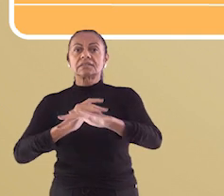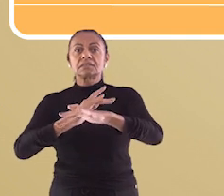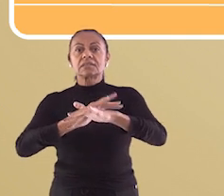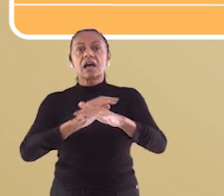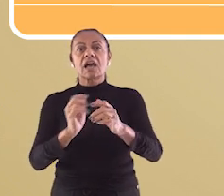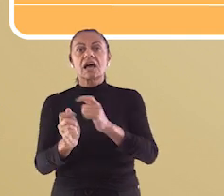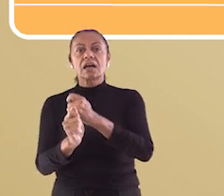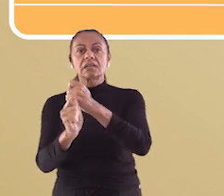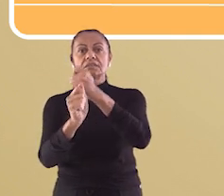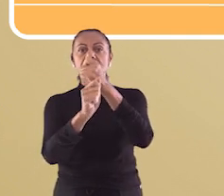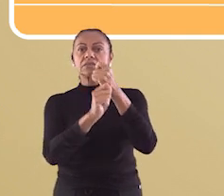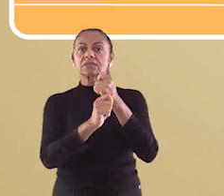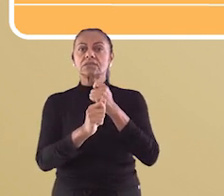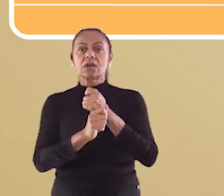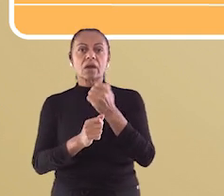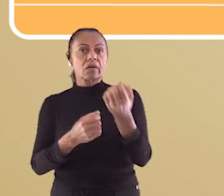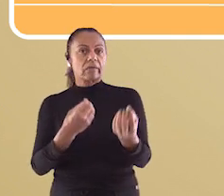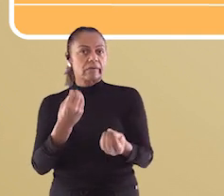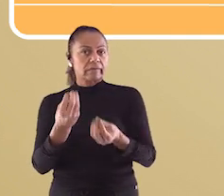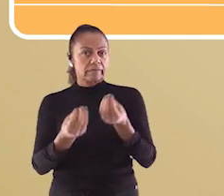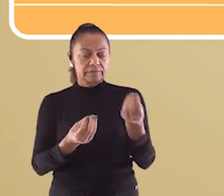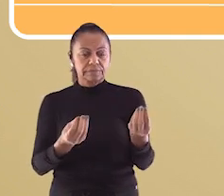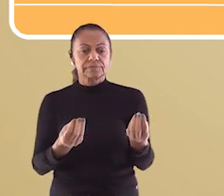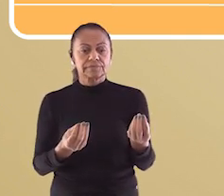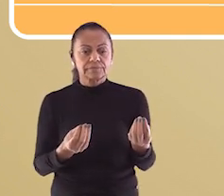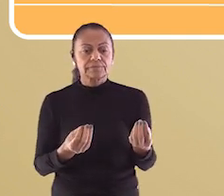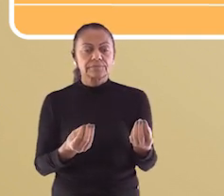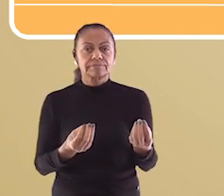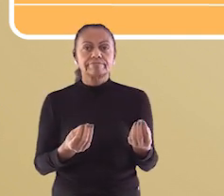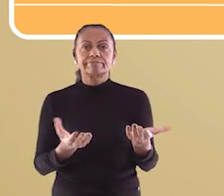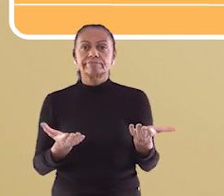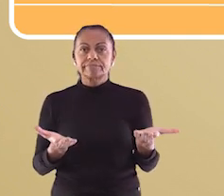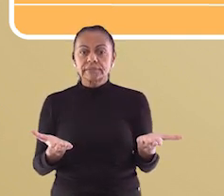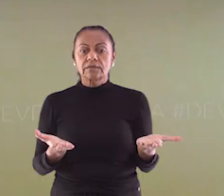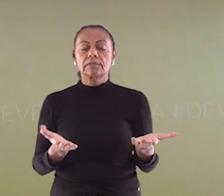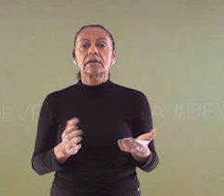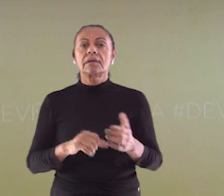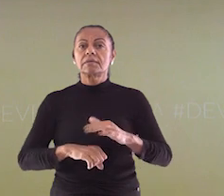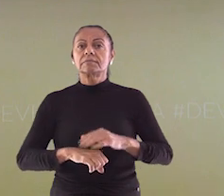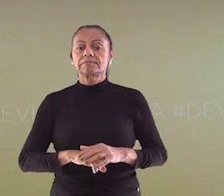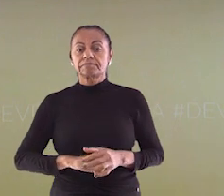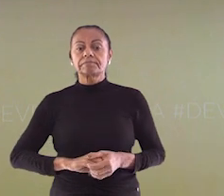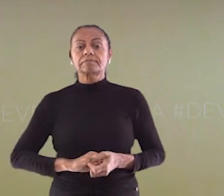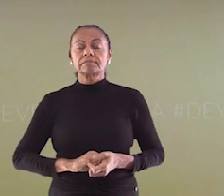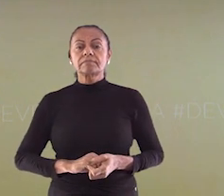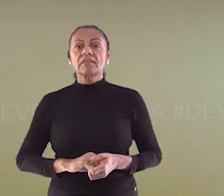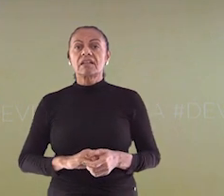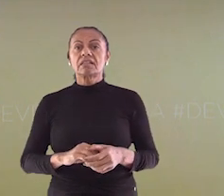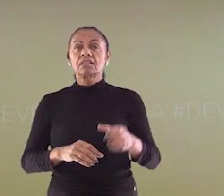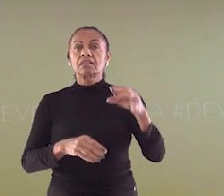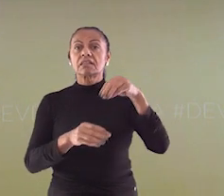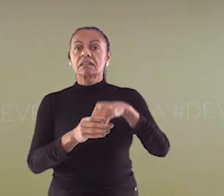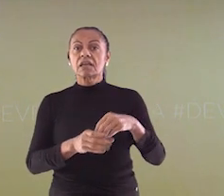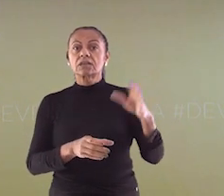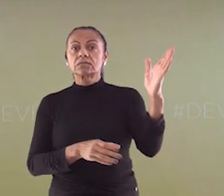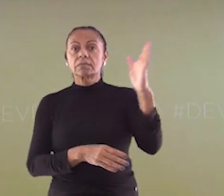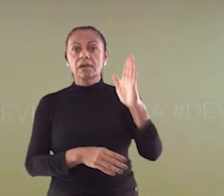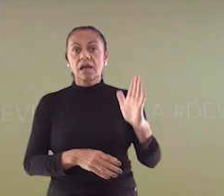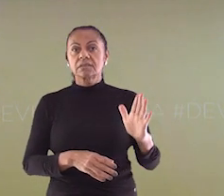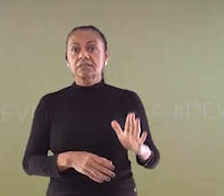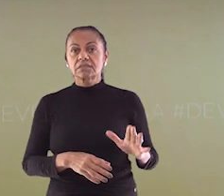e situação econômica de um grupo ou de uma comunidade inteira. Esse cenário é ainda mais